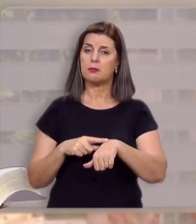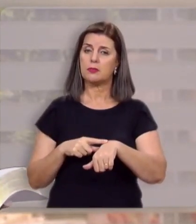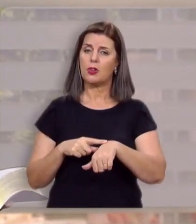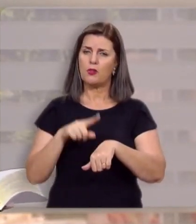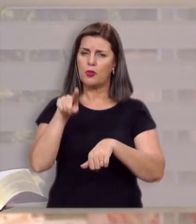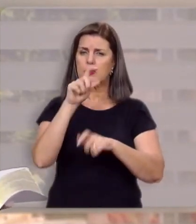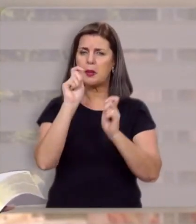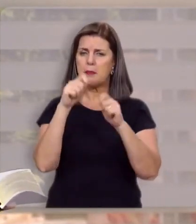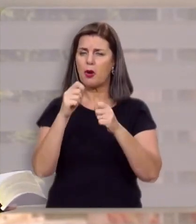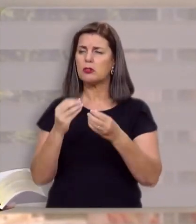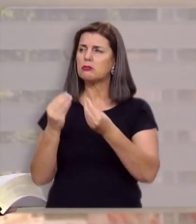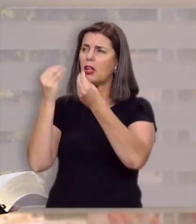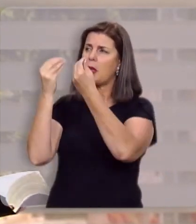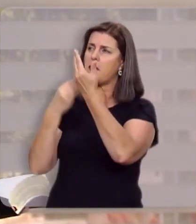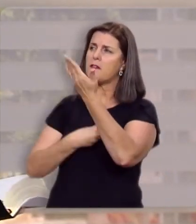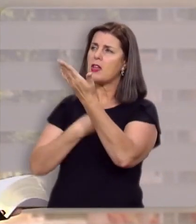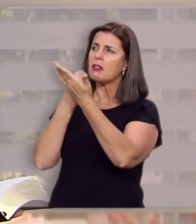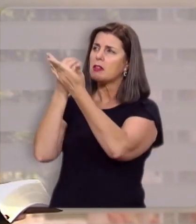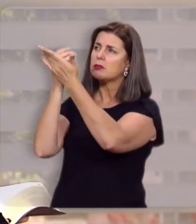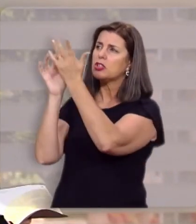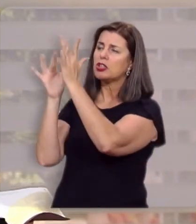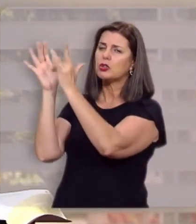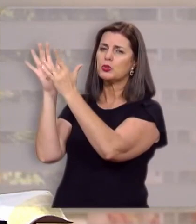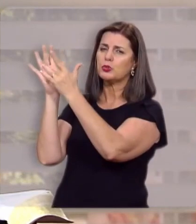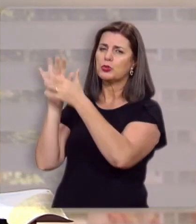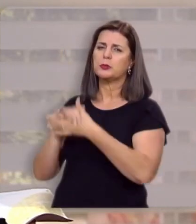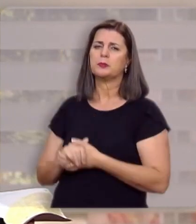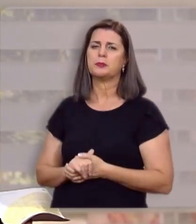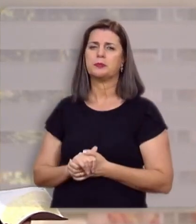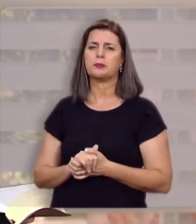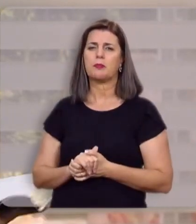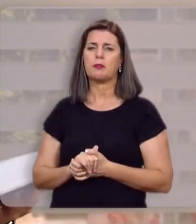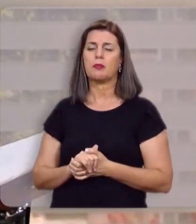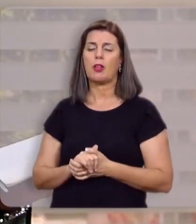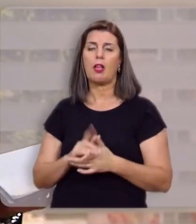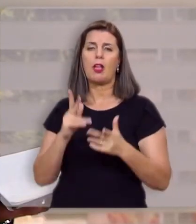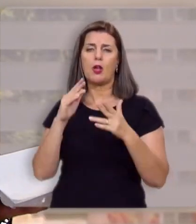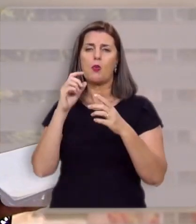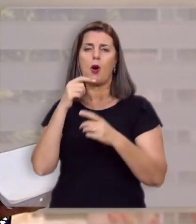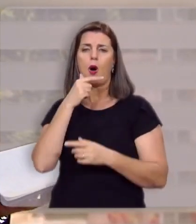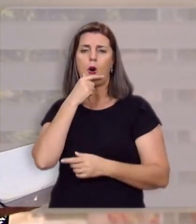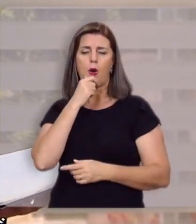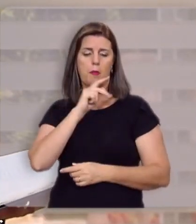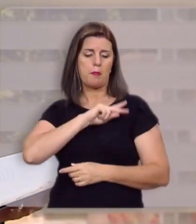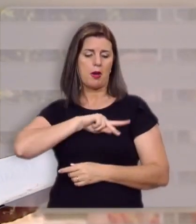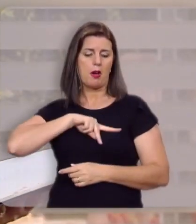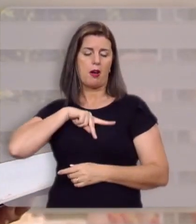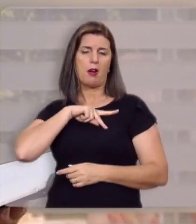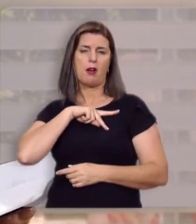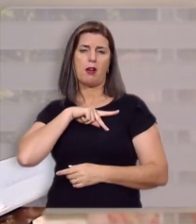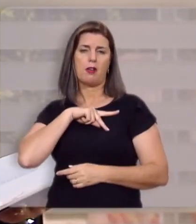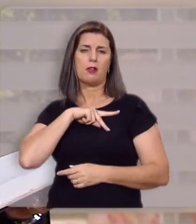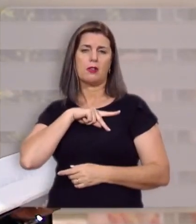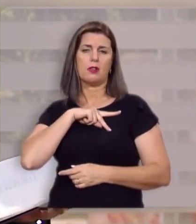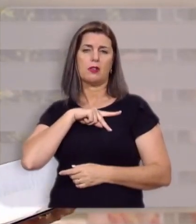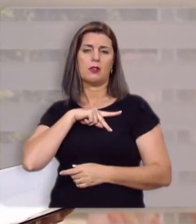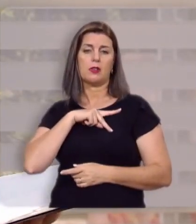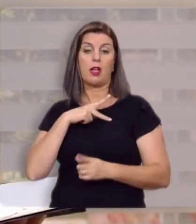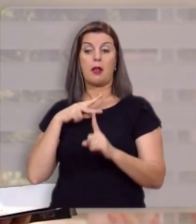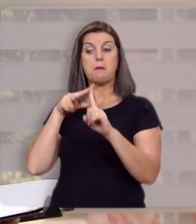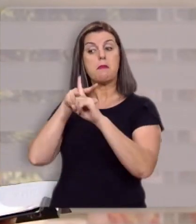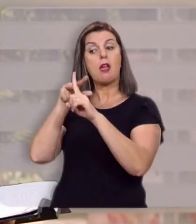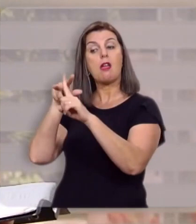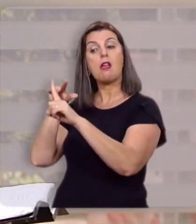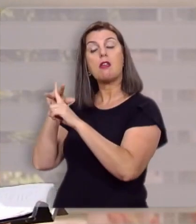colocar sua vida nas mãos de Jesus, assim como Saulo de Tarso, era um implacável